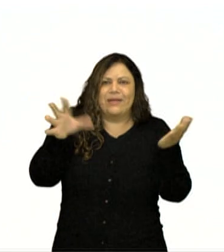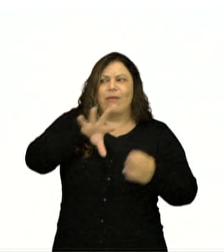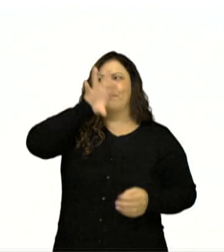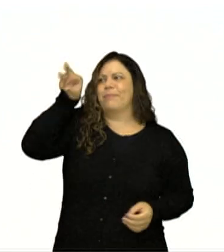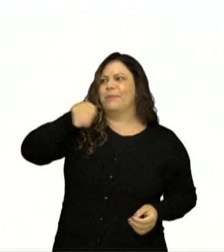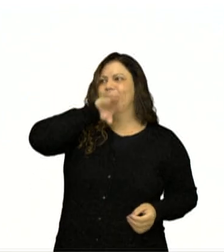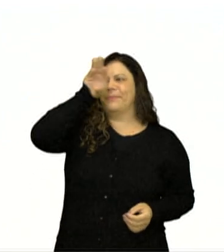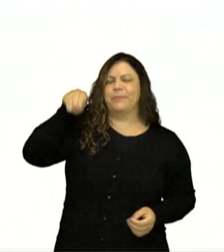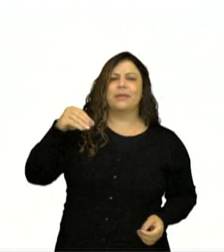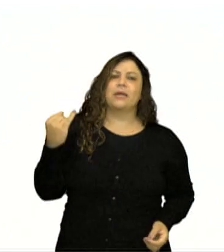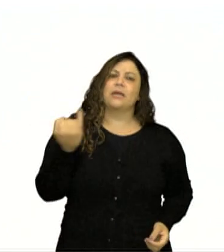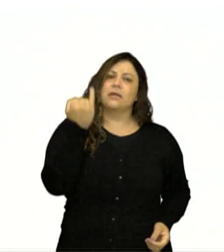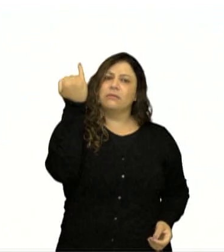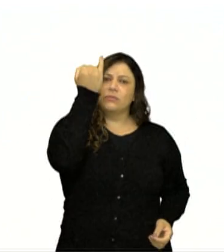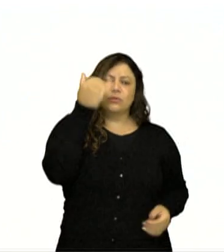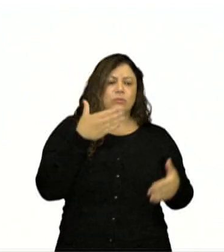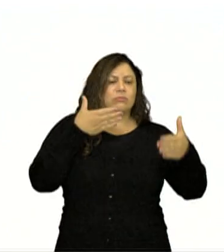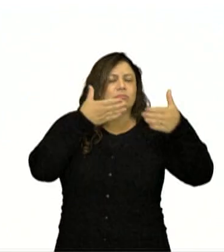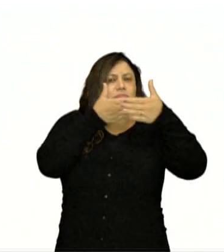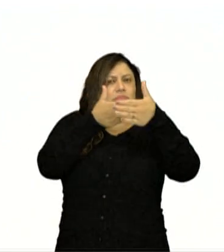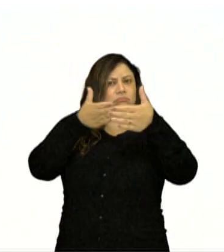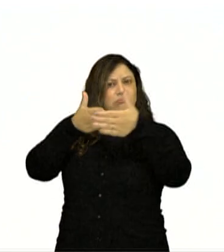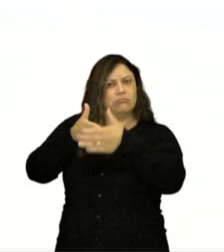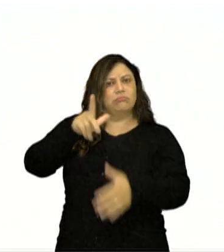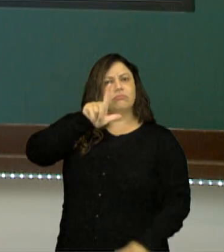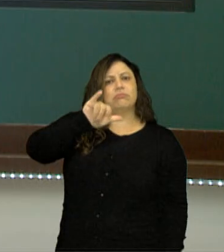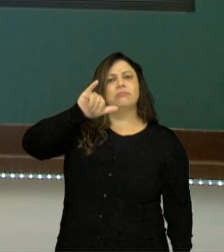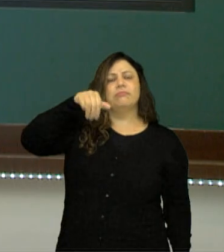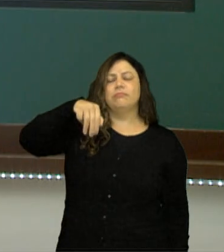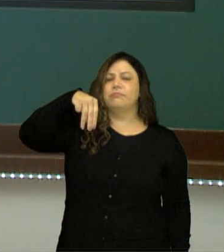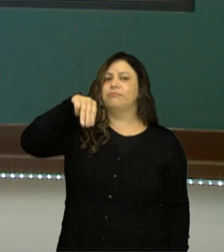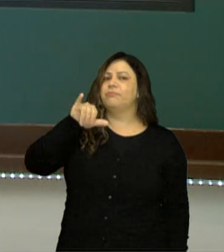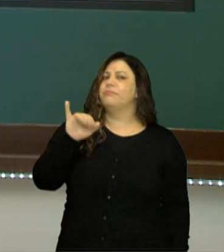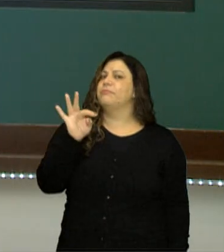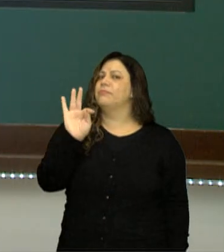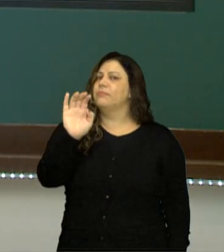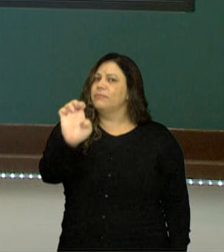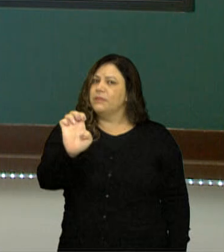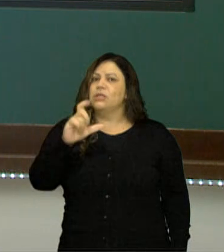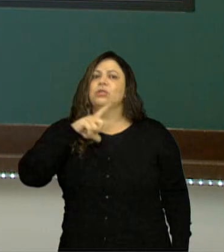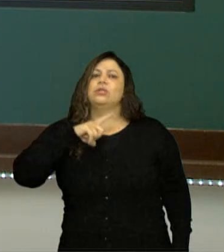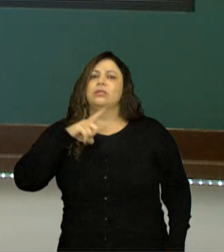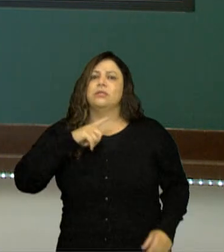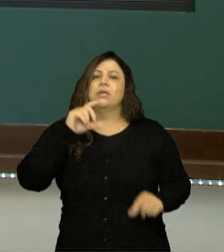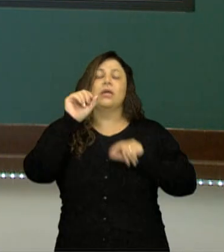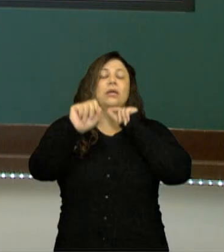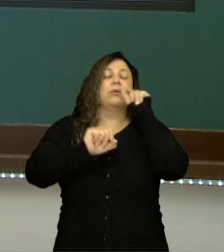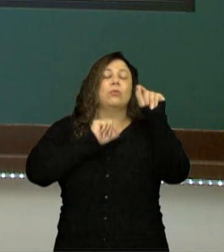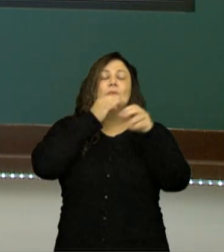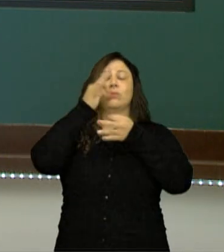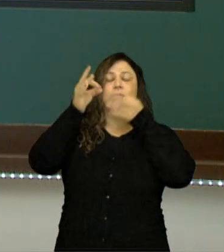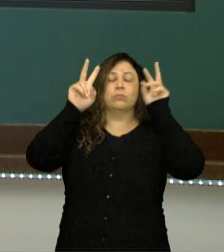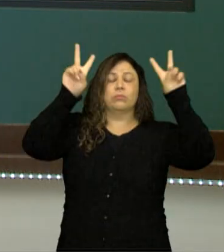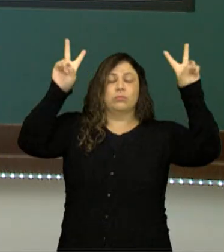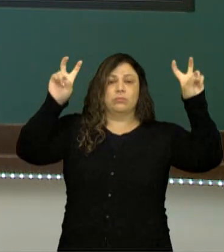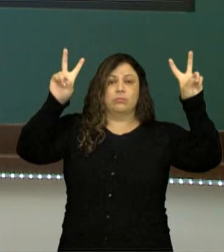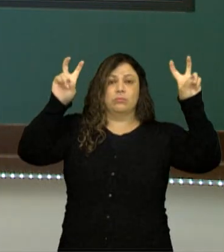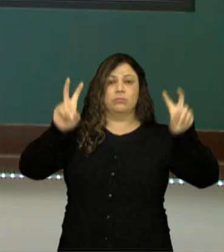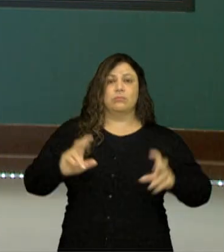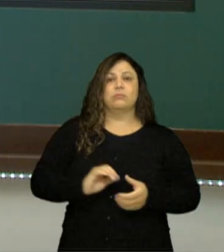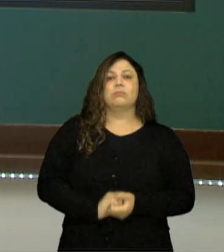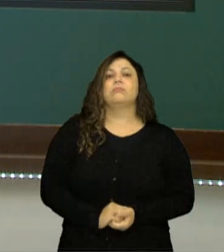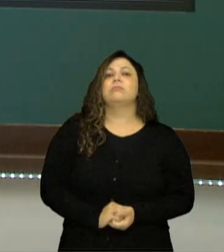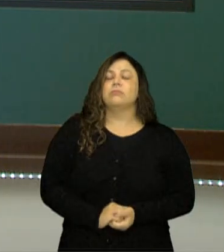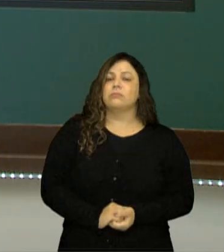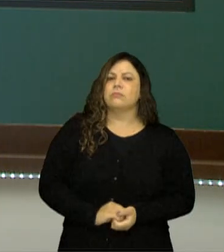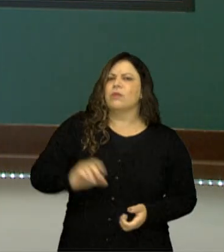E quais são os limites que esse direito tem? O que você acha sobre esse assunto? Bom, quando